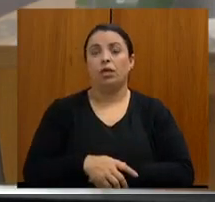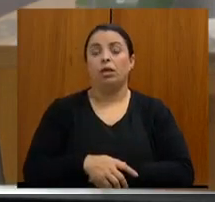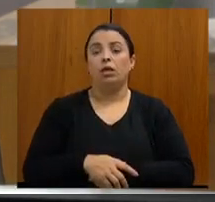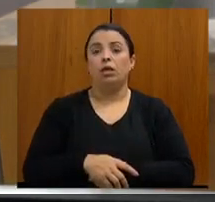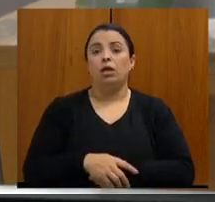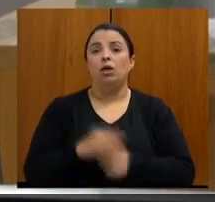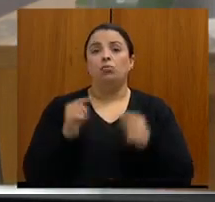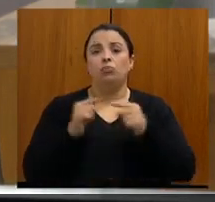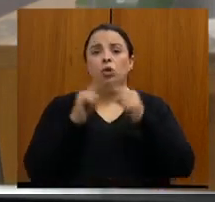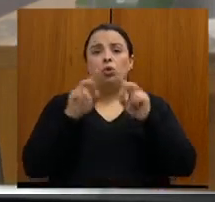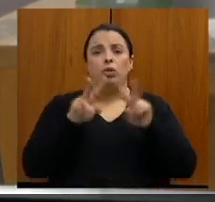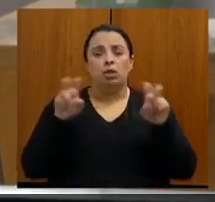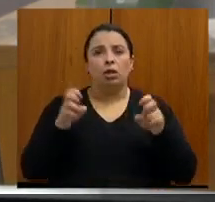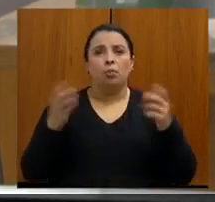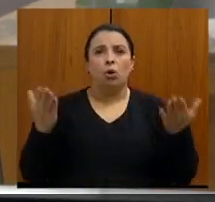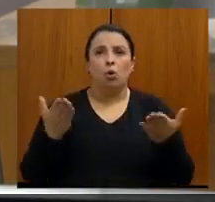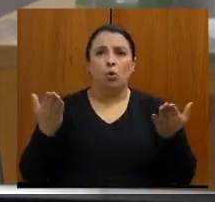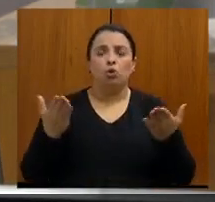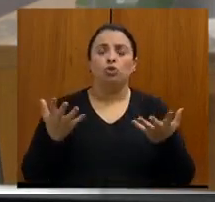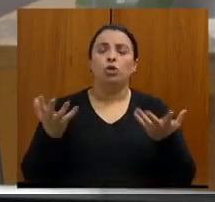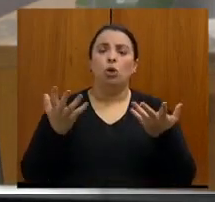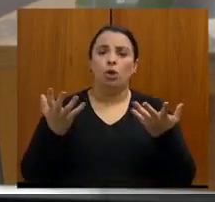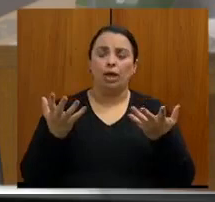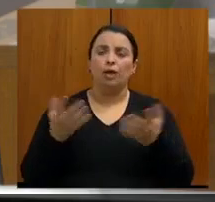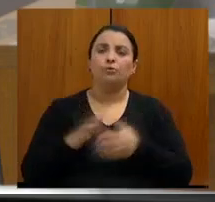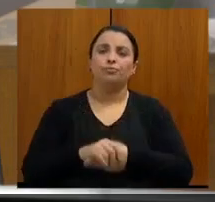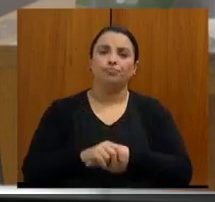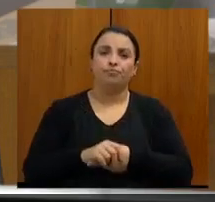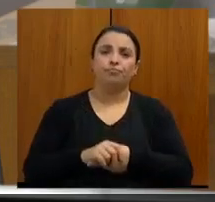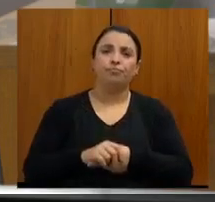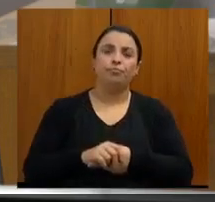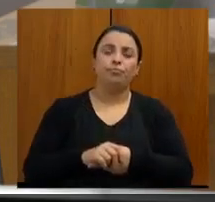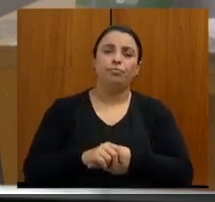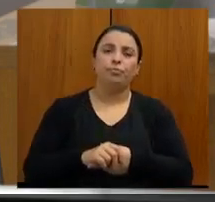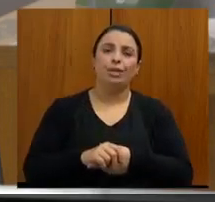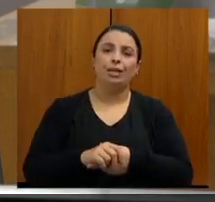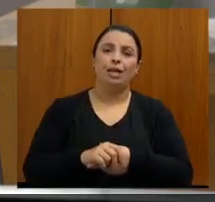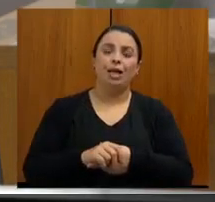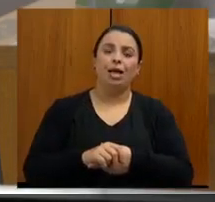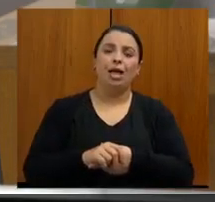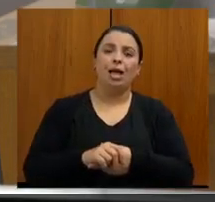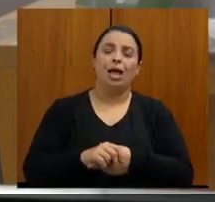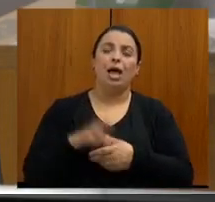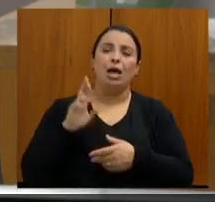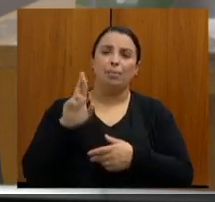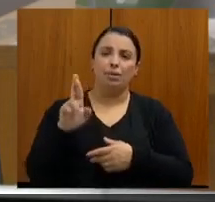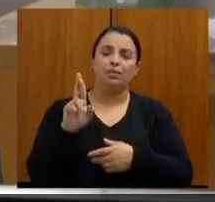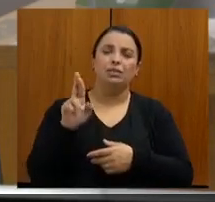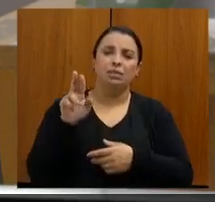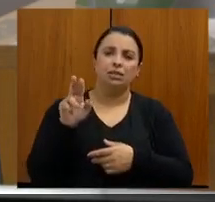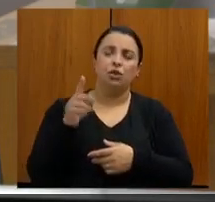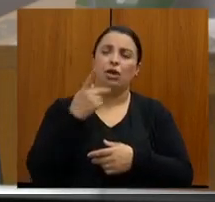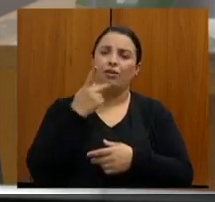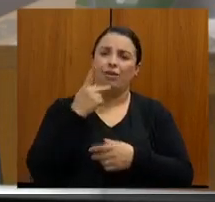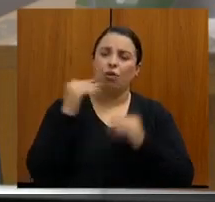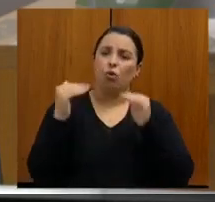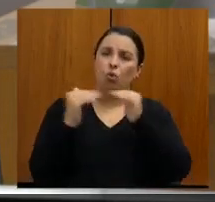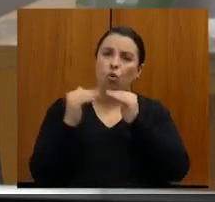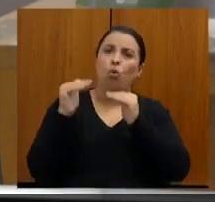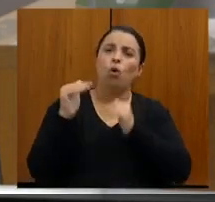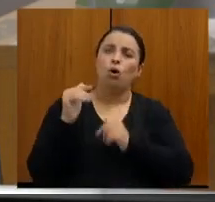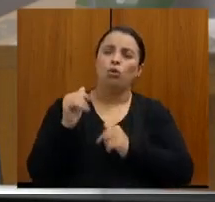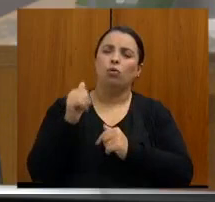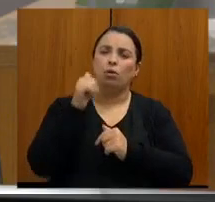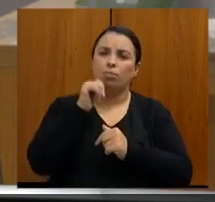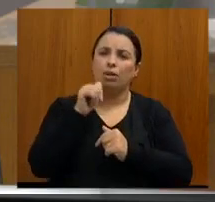eu queria fazer minhas aqui as palavras da nossa representante de Sociedade Brasileira de Mastologia,